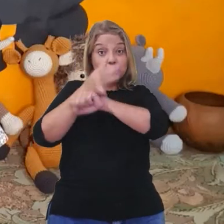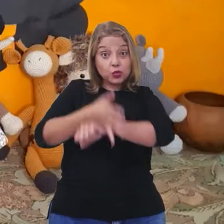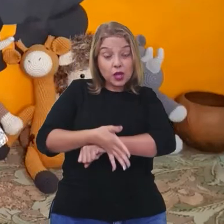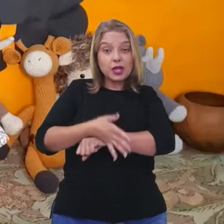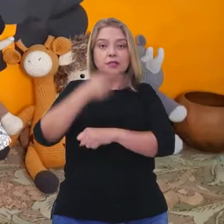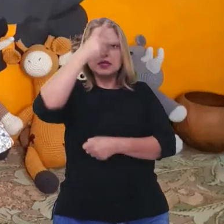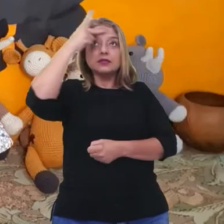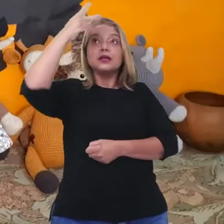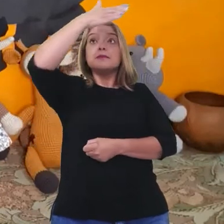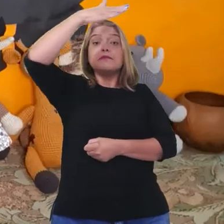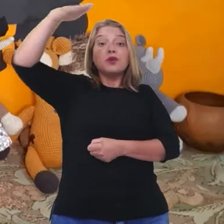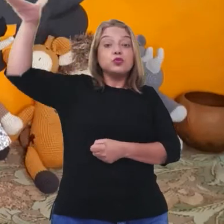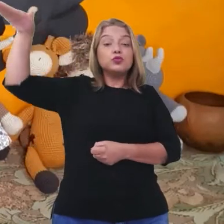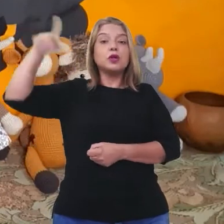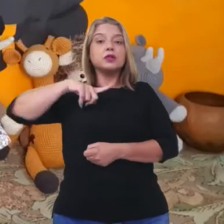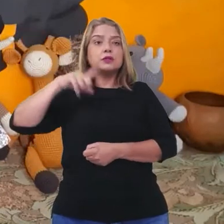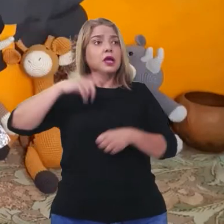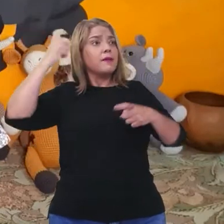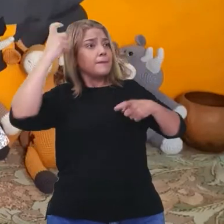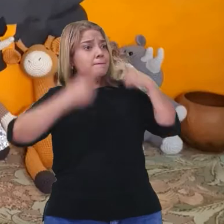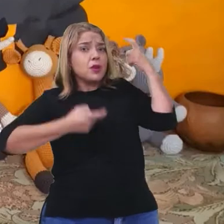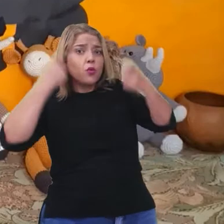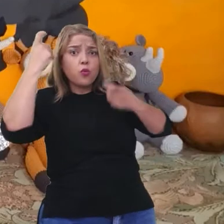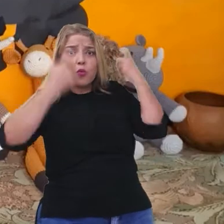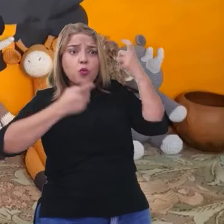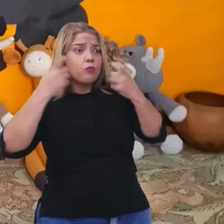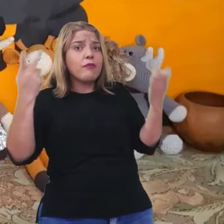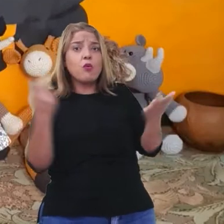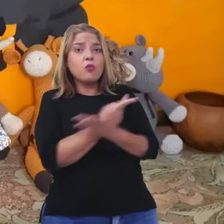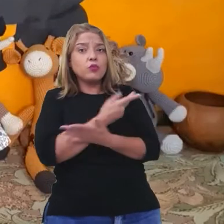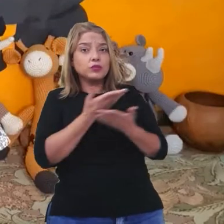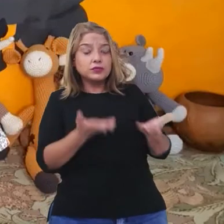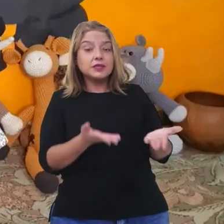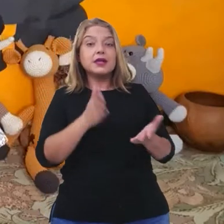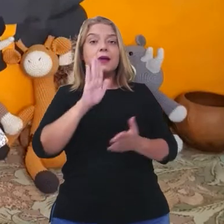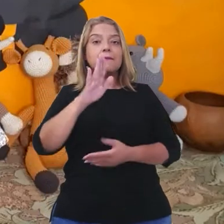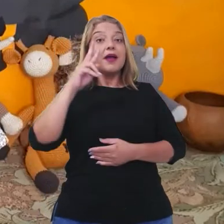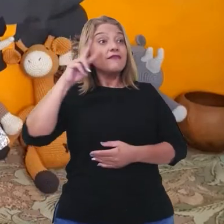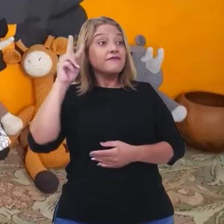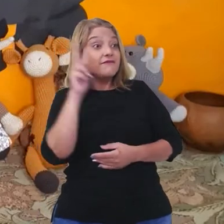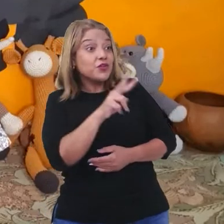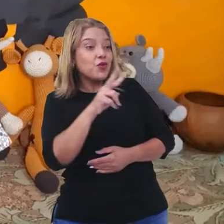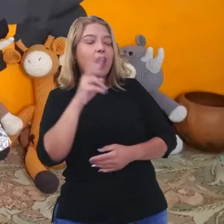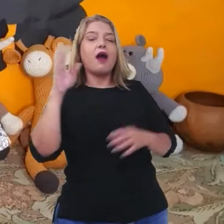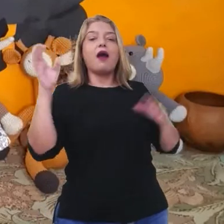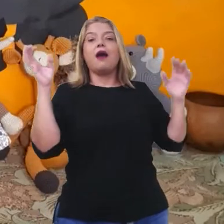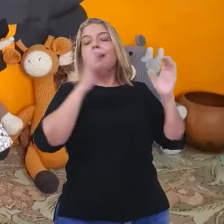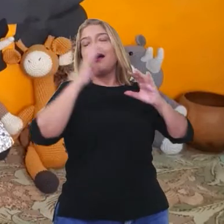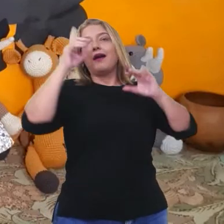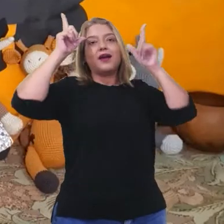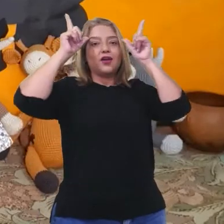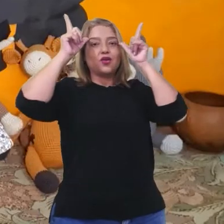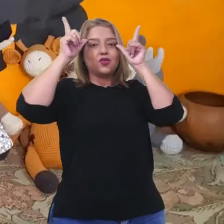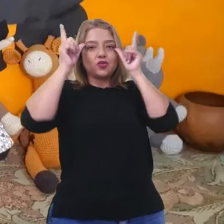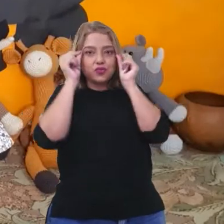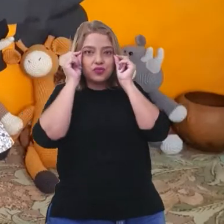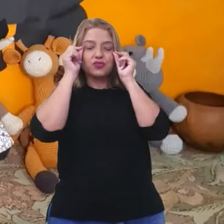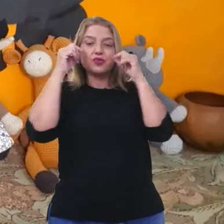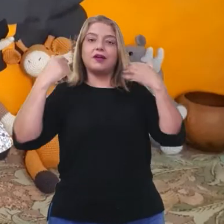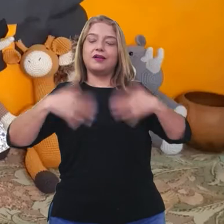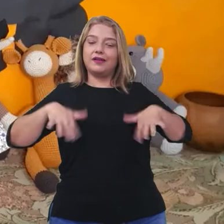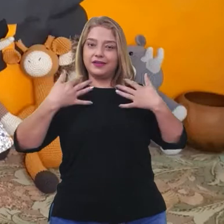velhos estavam super preocupados, mas quando a viram, ficaram cheios de